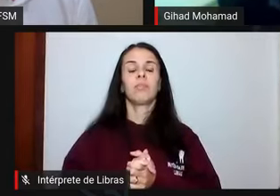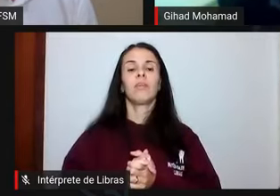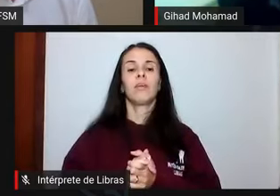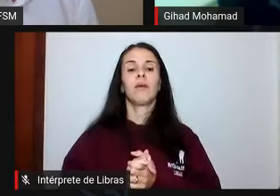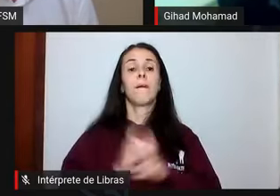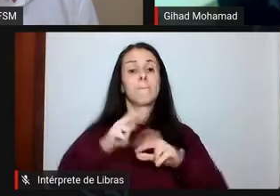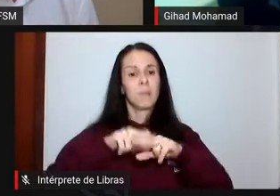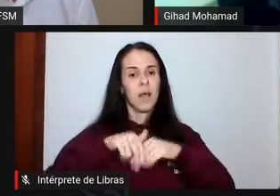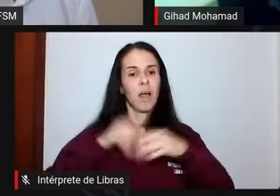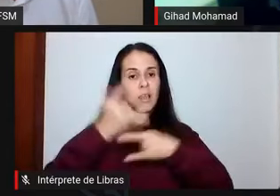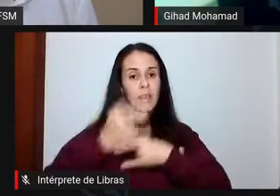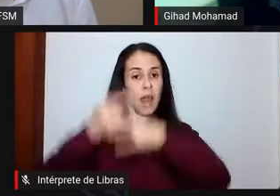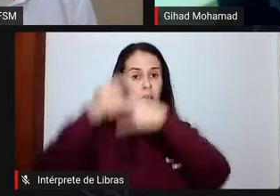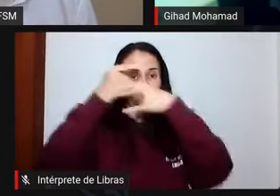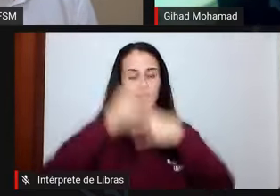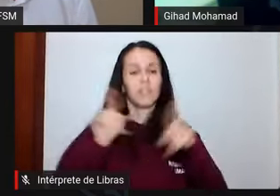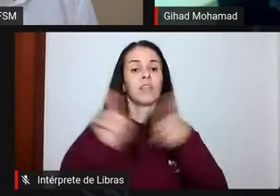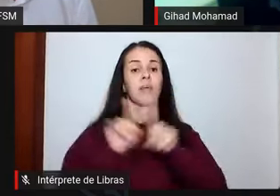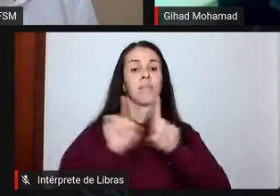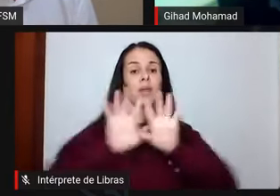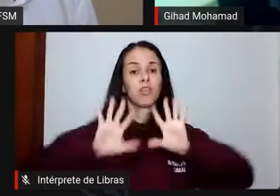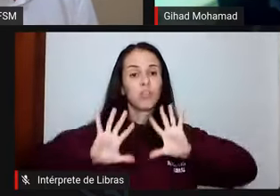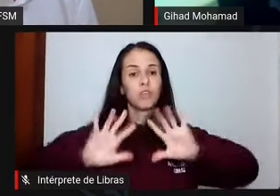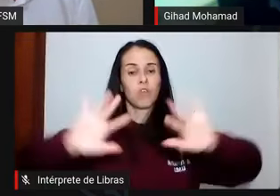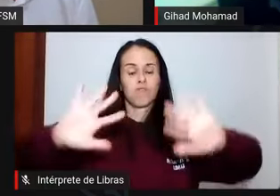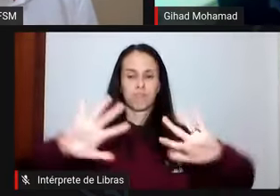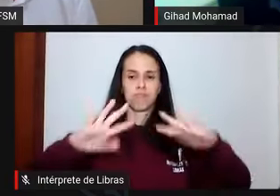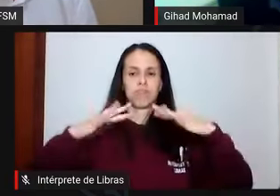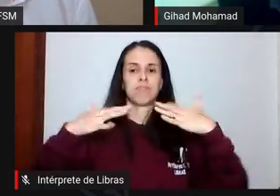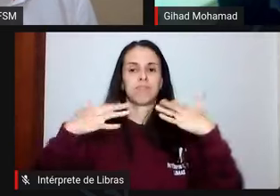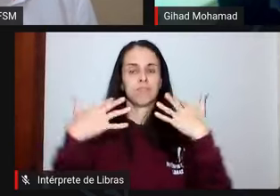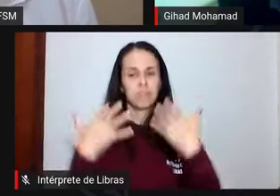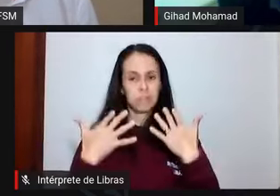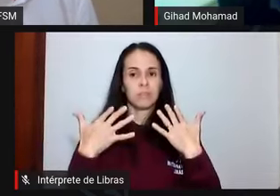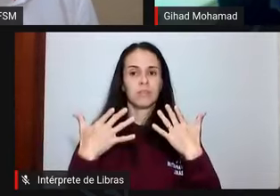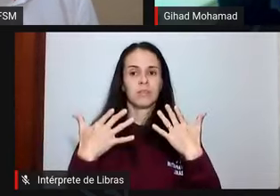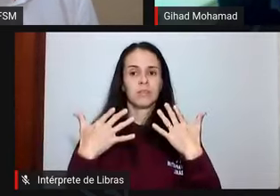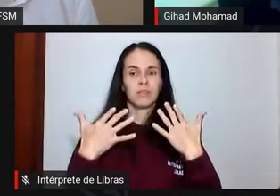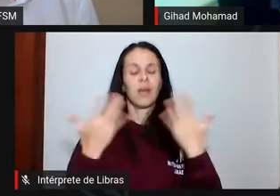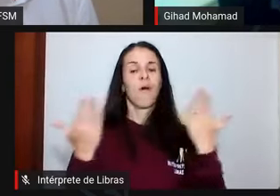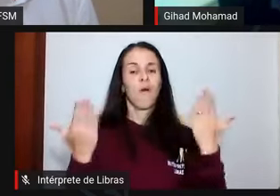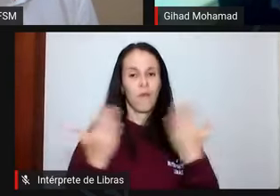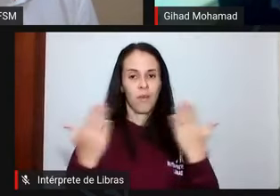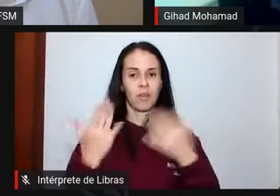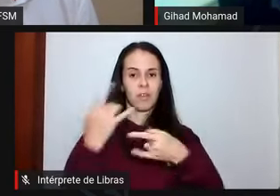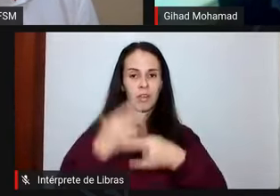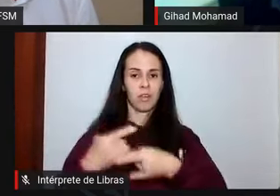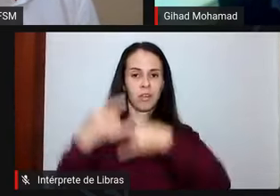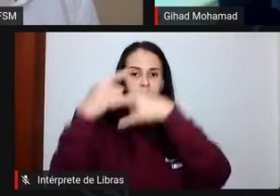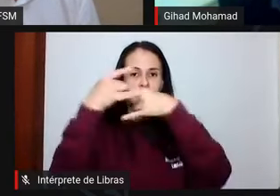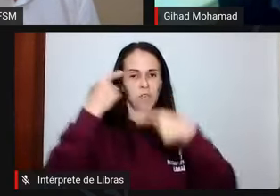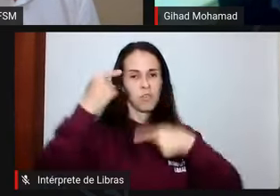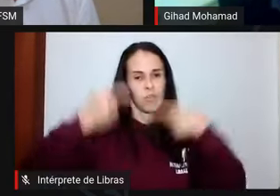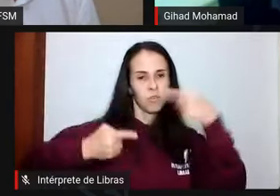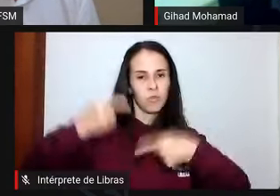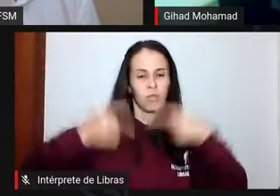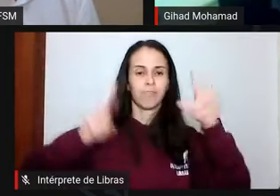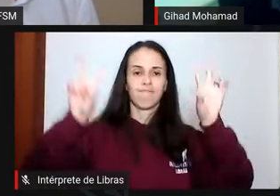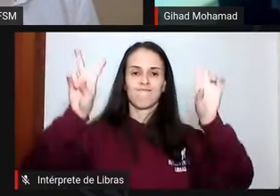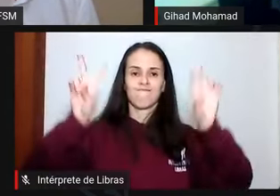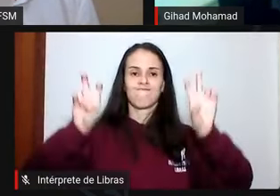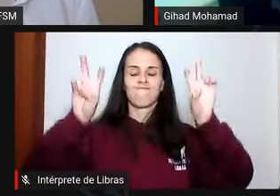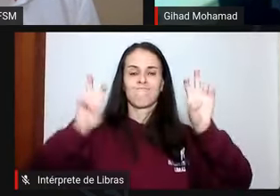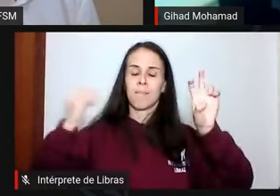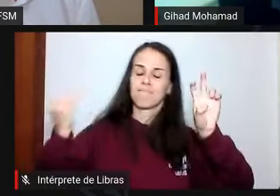a todos aqueles e aquelas que nos acompanharam nesses minutos de discussão sobre um tema tão caro, tão